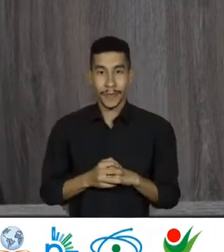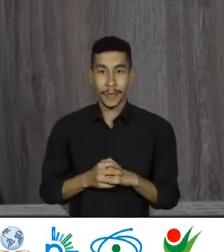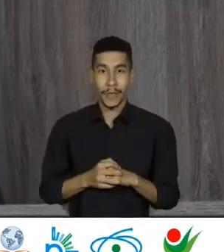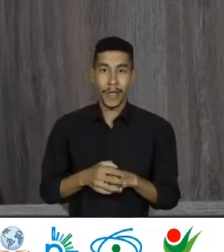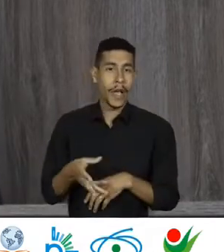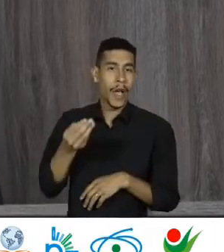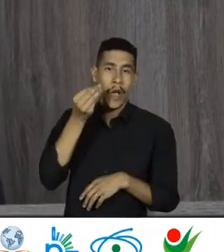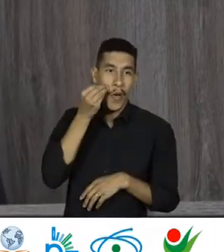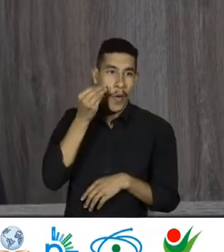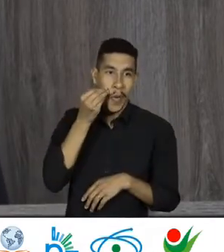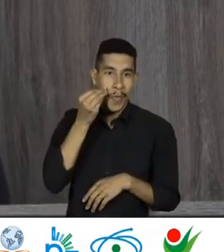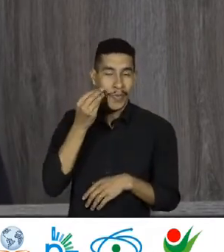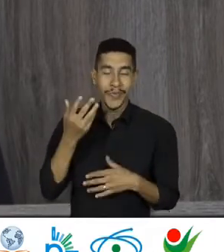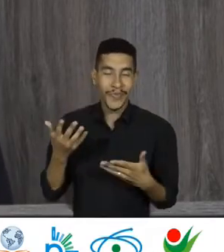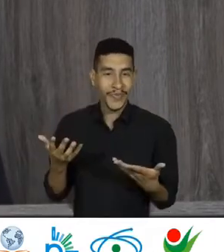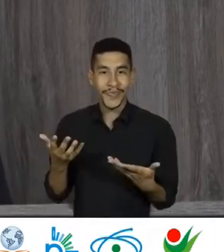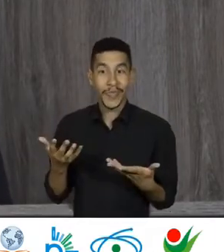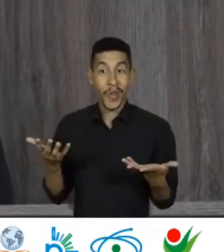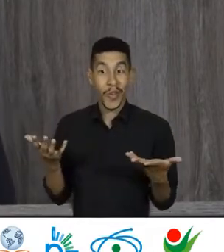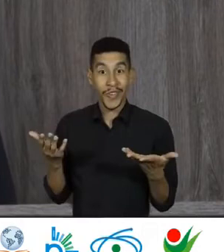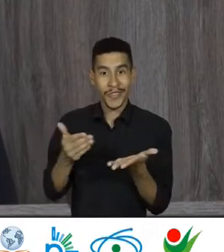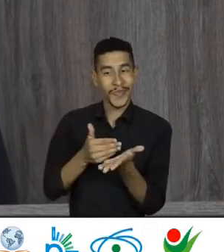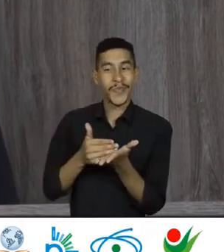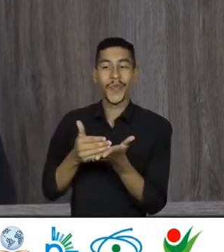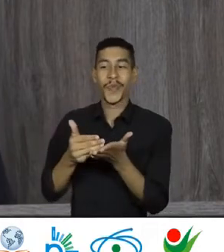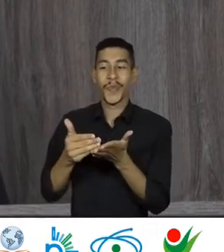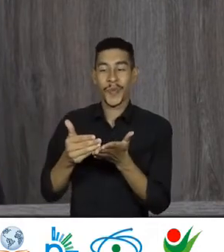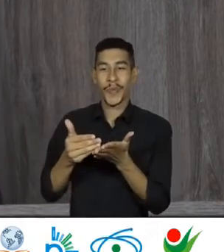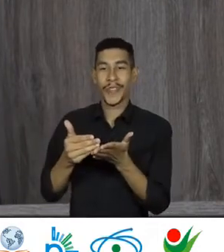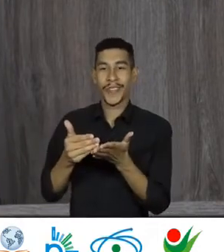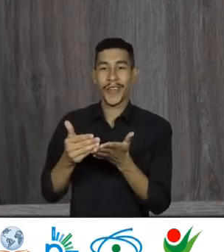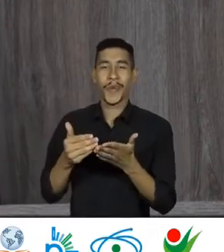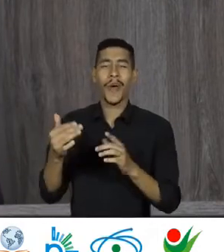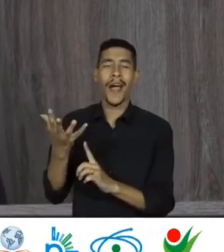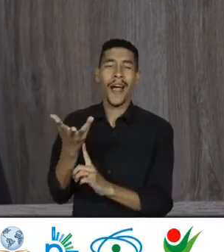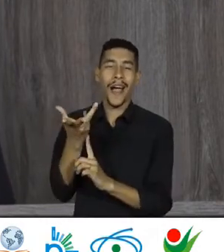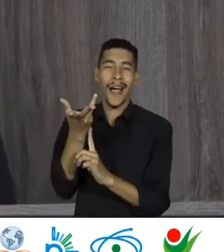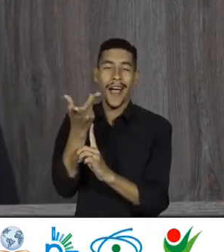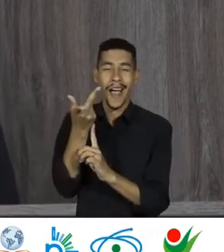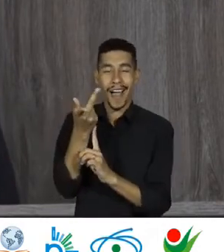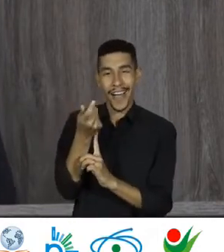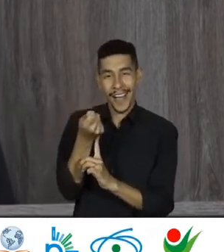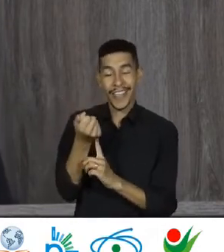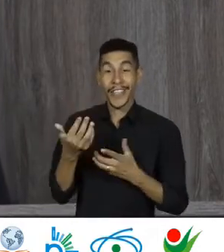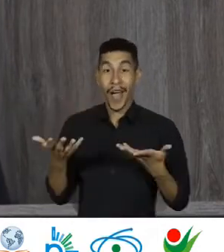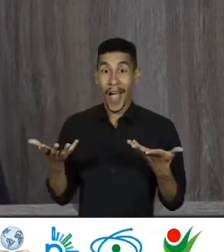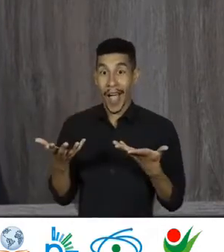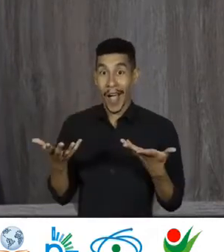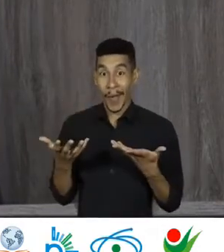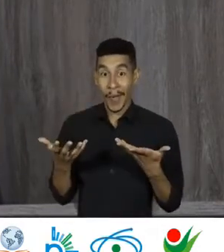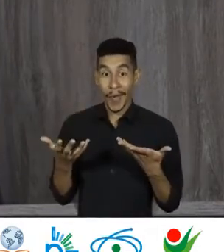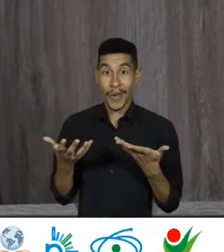poderia ser diferente. Nós iniciamos com a arte. E nesse momento, então,